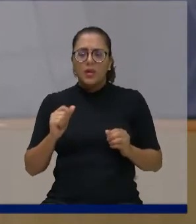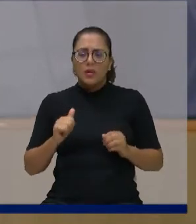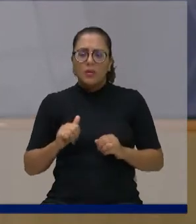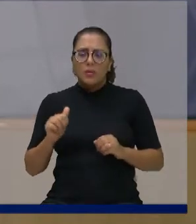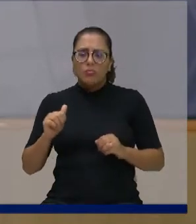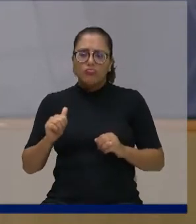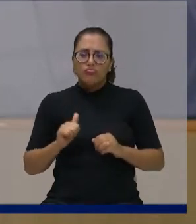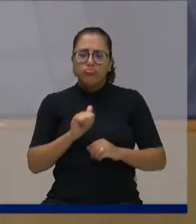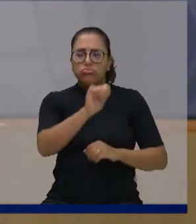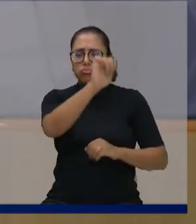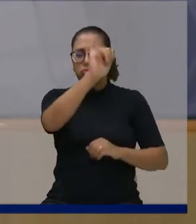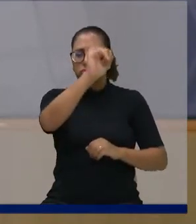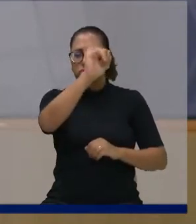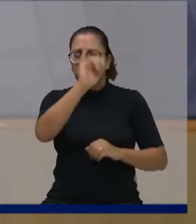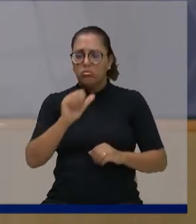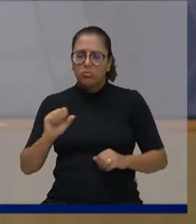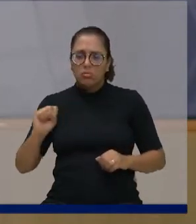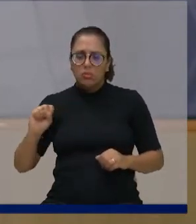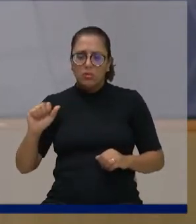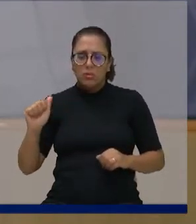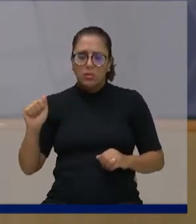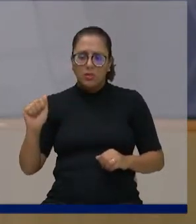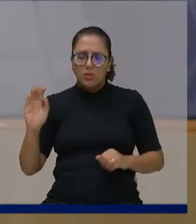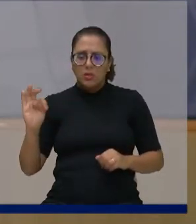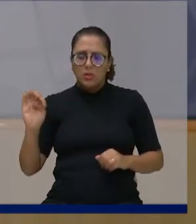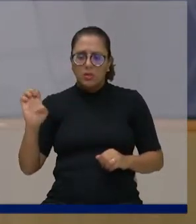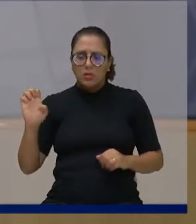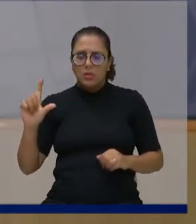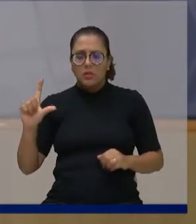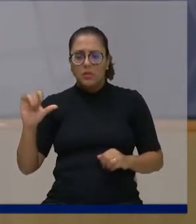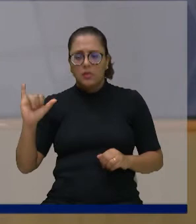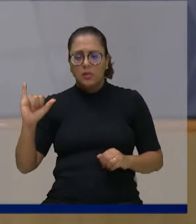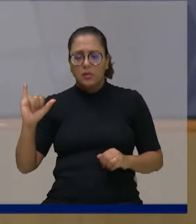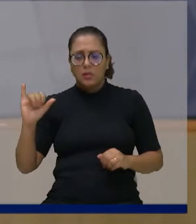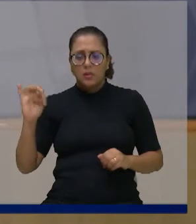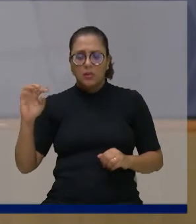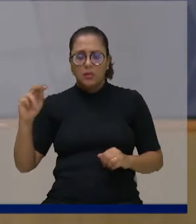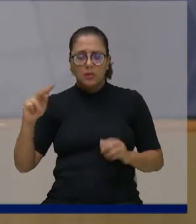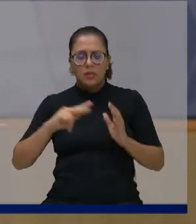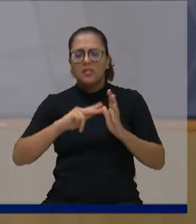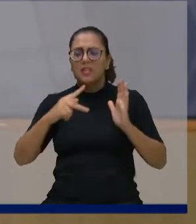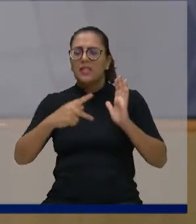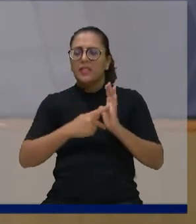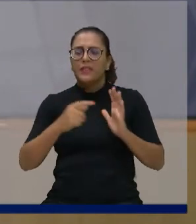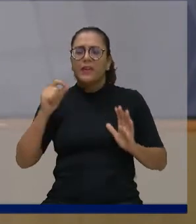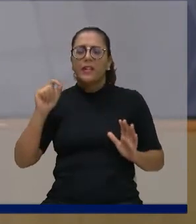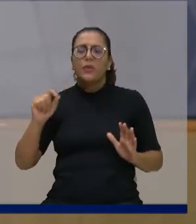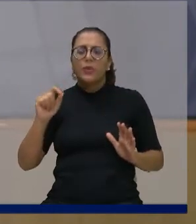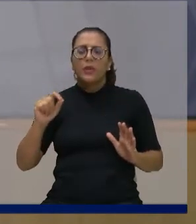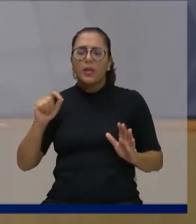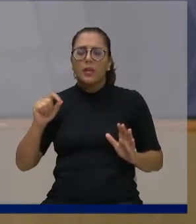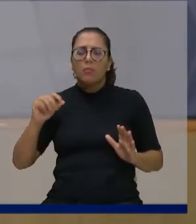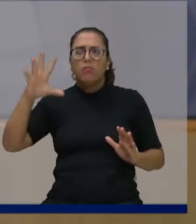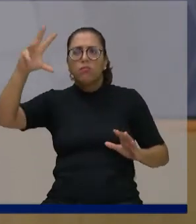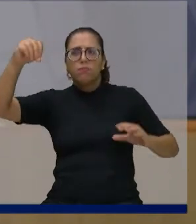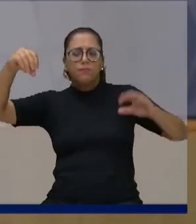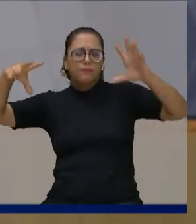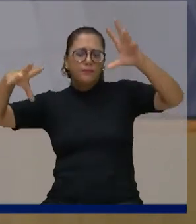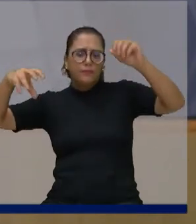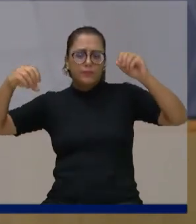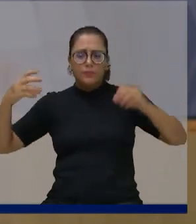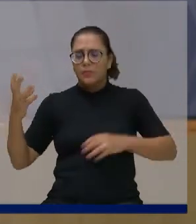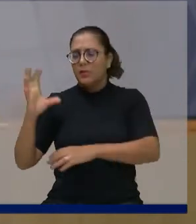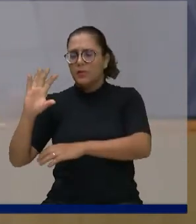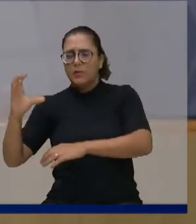nossa cidade, para o nosso país, para o mundo. O satélite que vai captar imagens para os nossos cientistas.